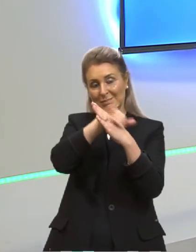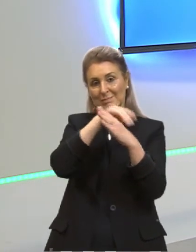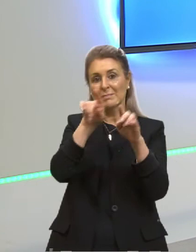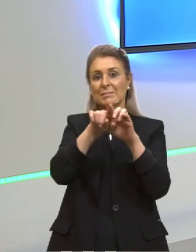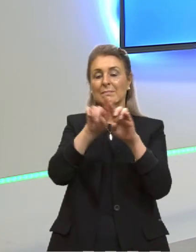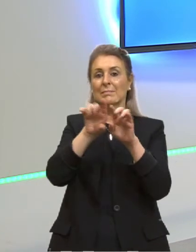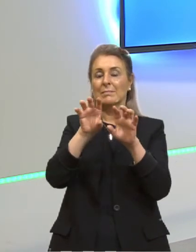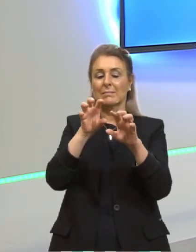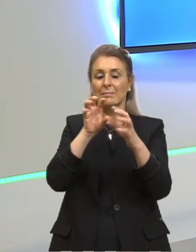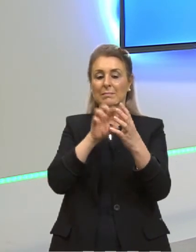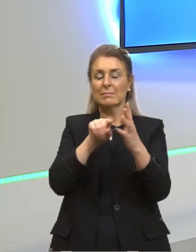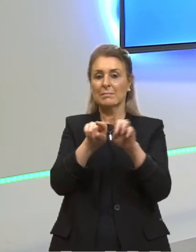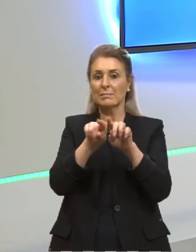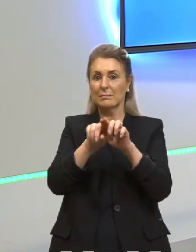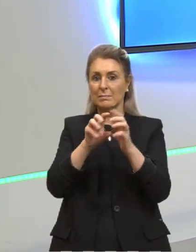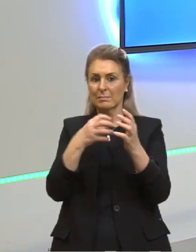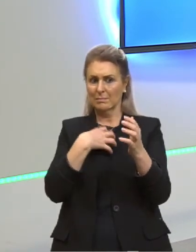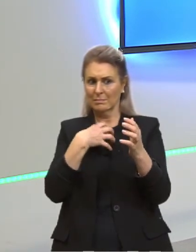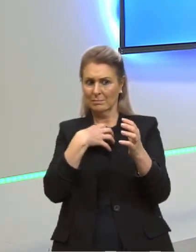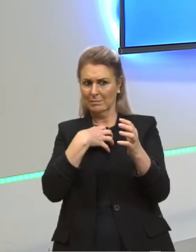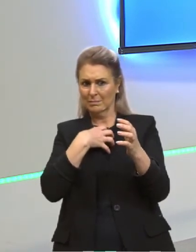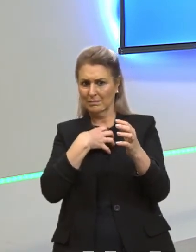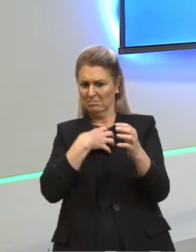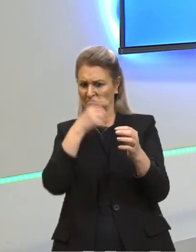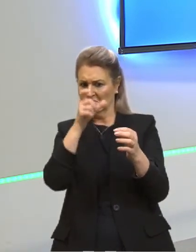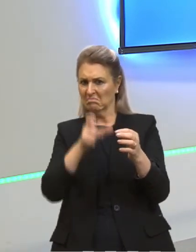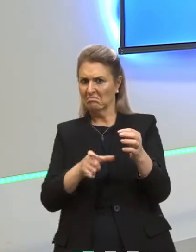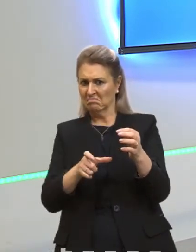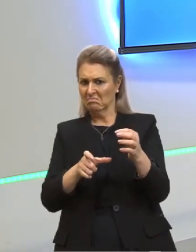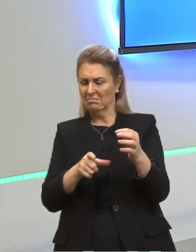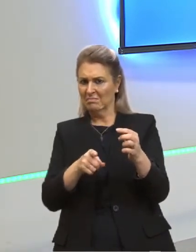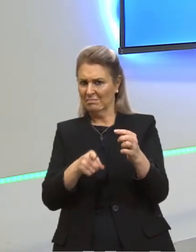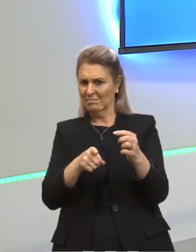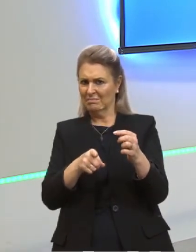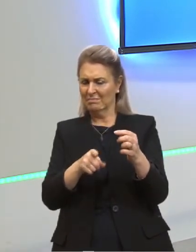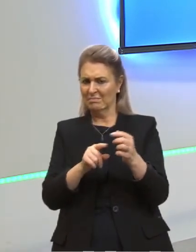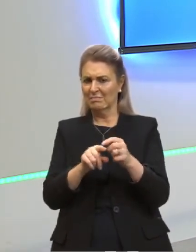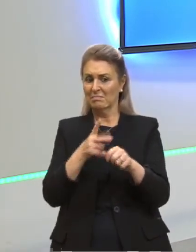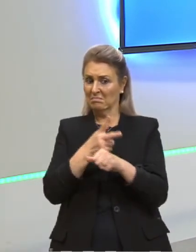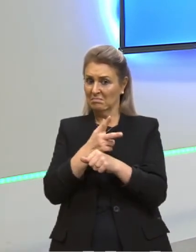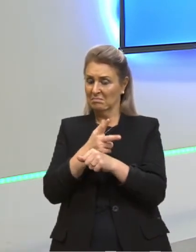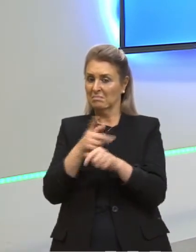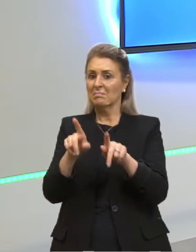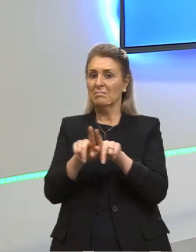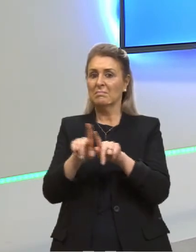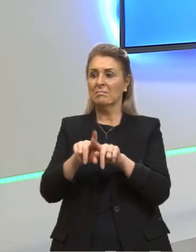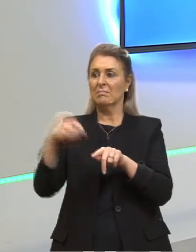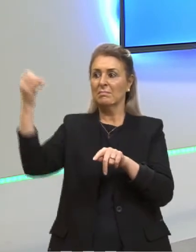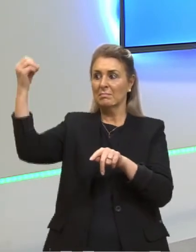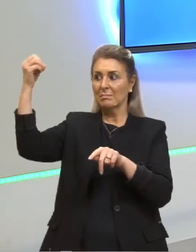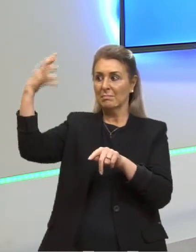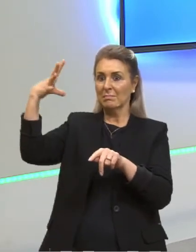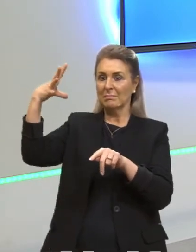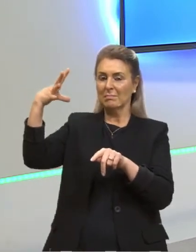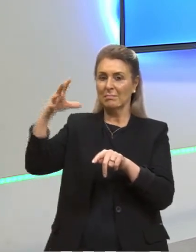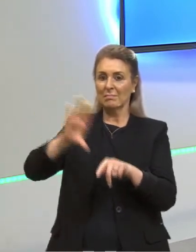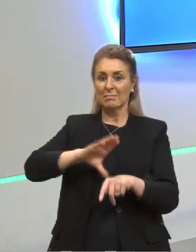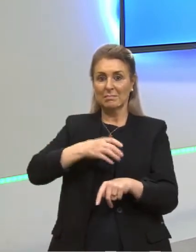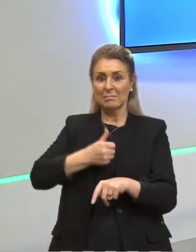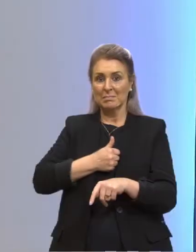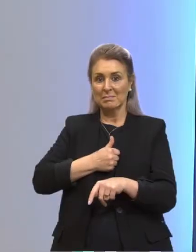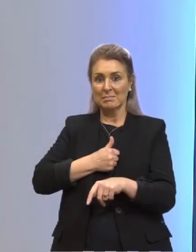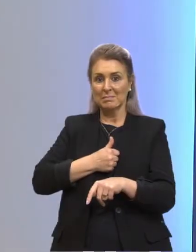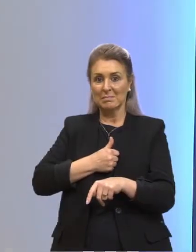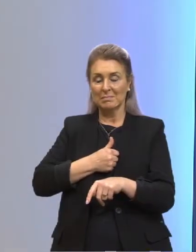sensores de presença e também aqueles materiais de iluminação automática, né? São os LEDs de